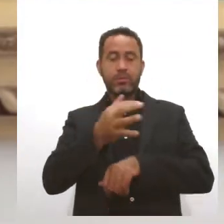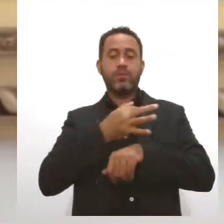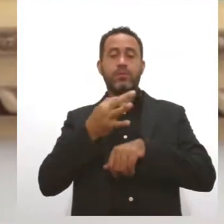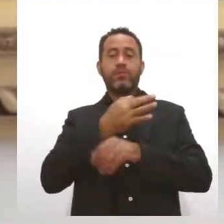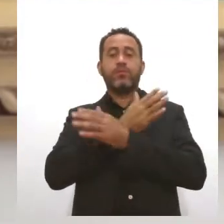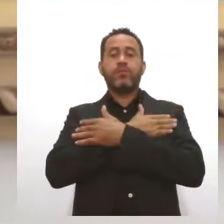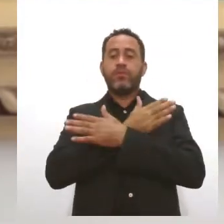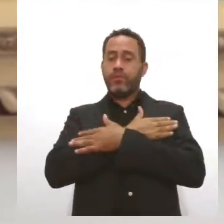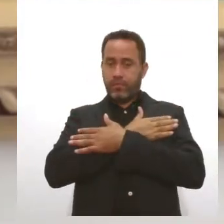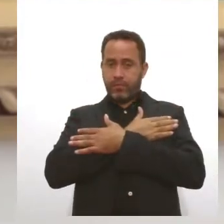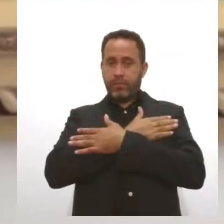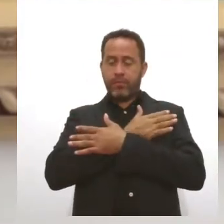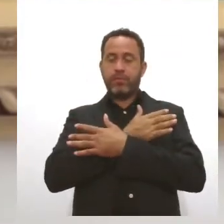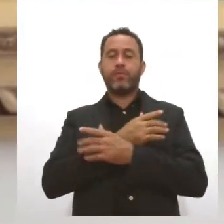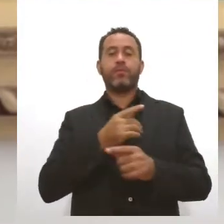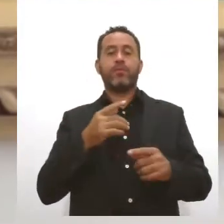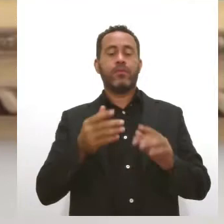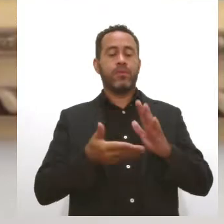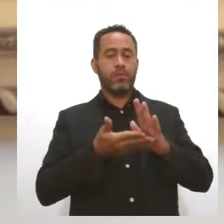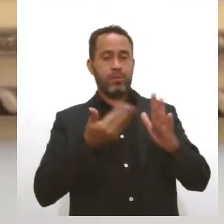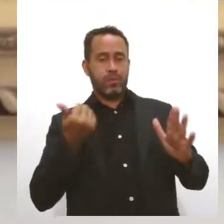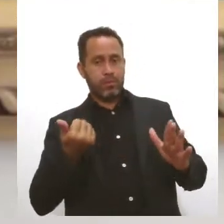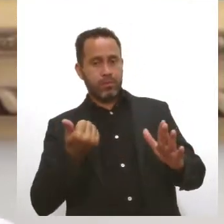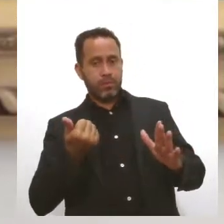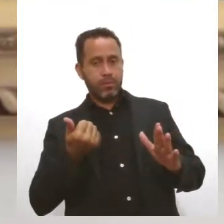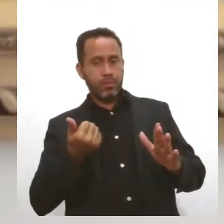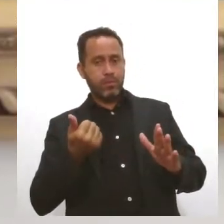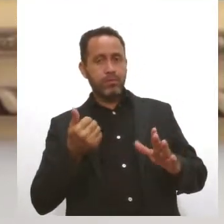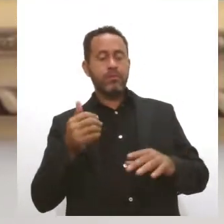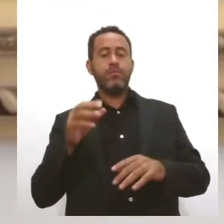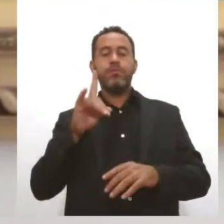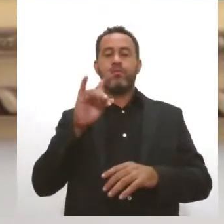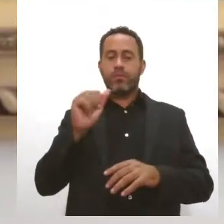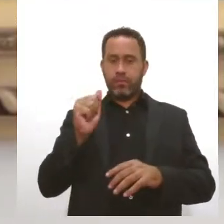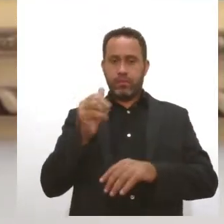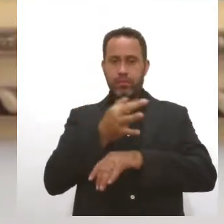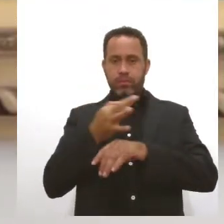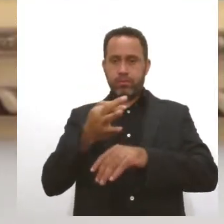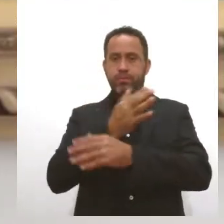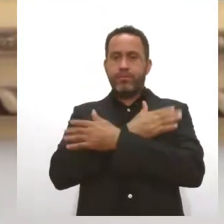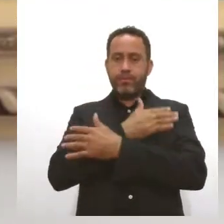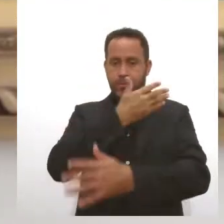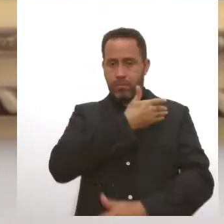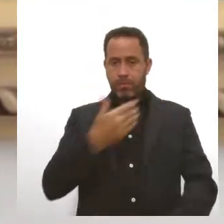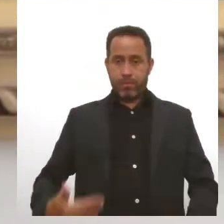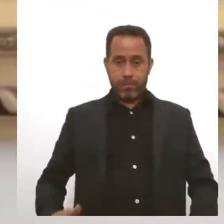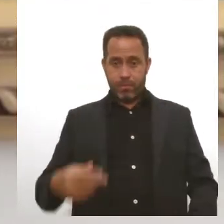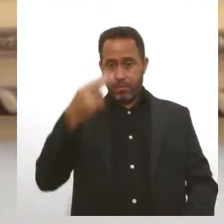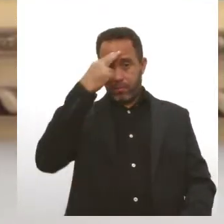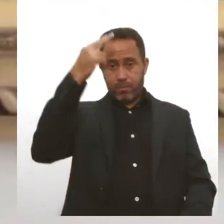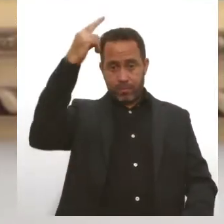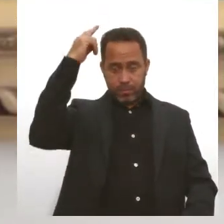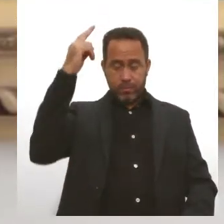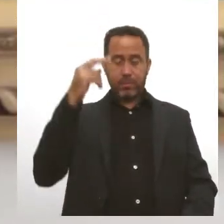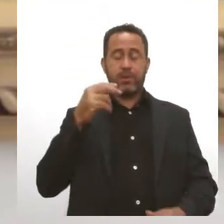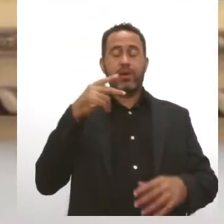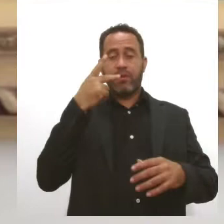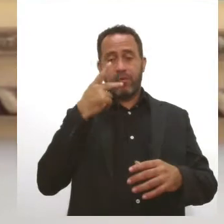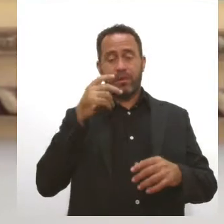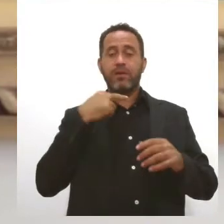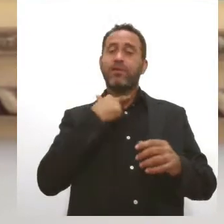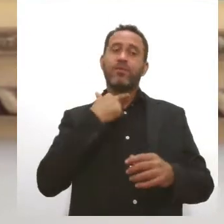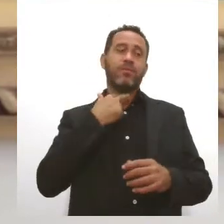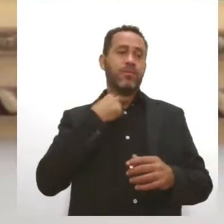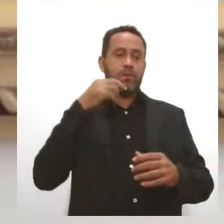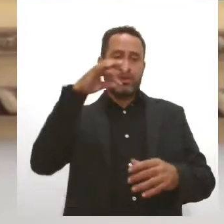Executivo. Com a suspensão desses pontos facultativos pelo governador do Estado, ele entende que não deve receber pelos